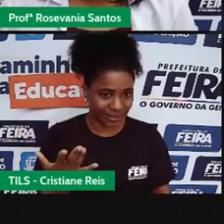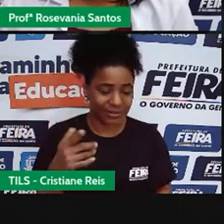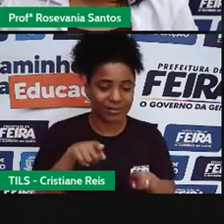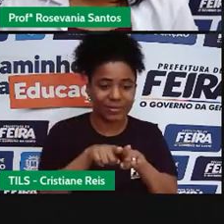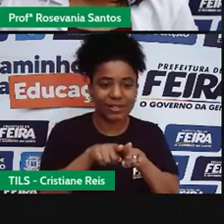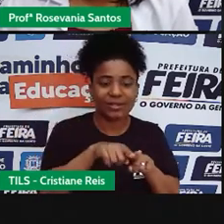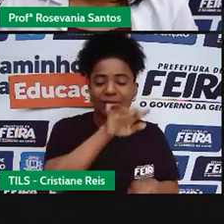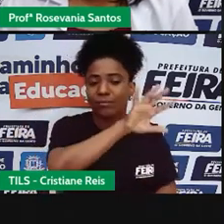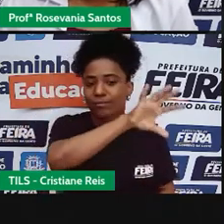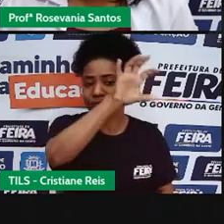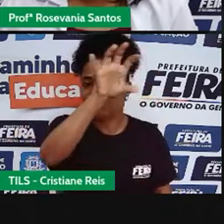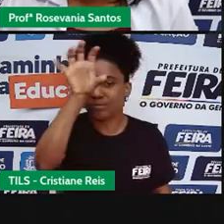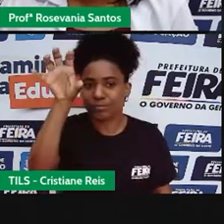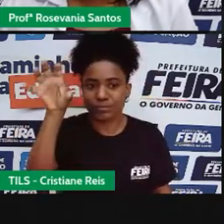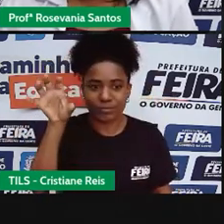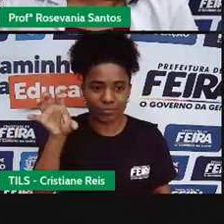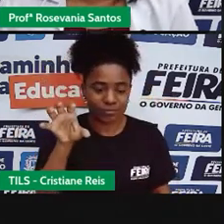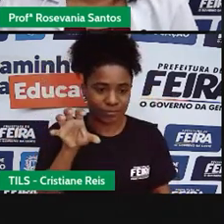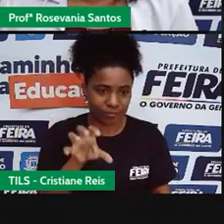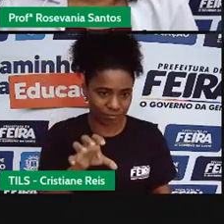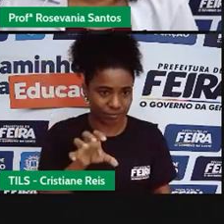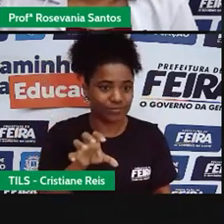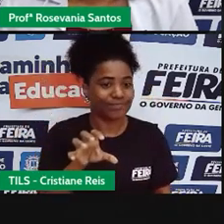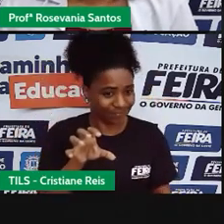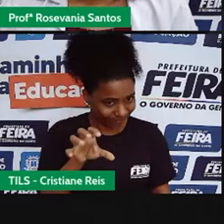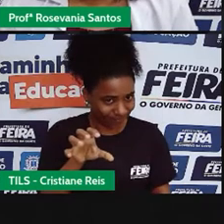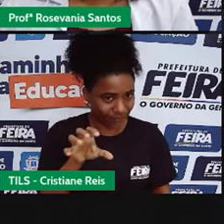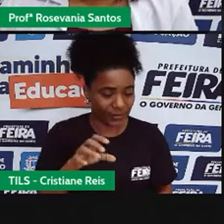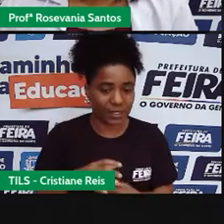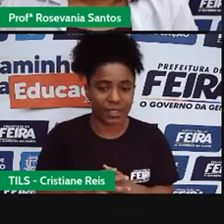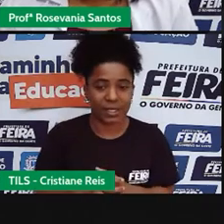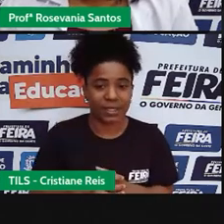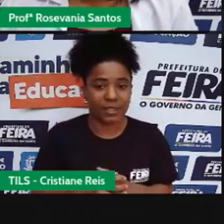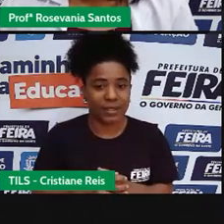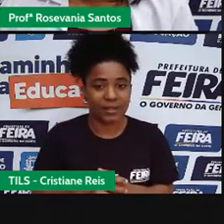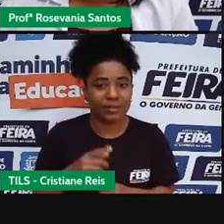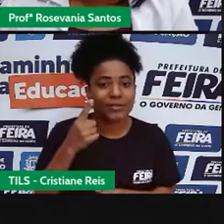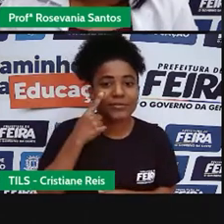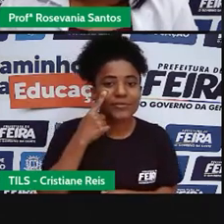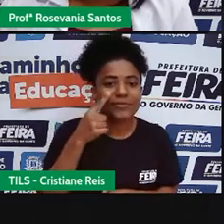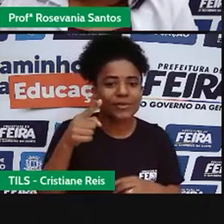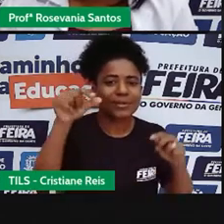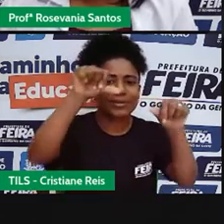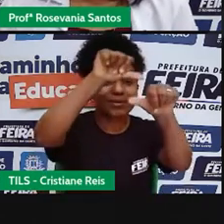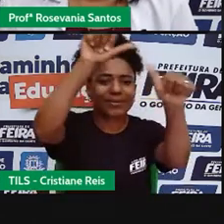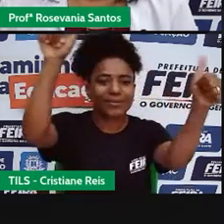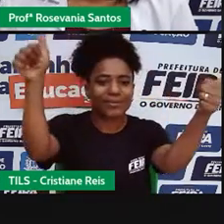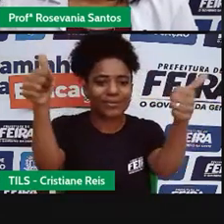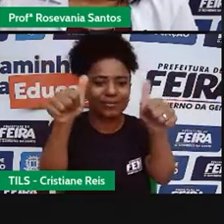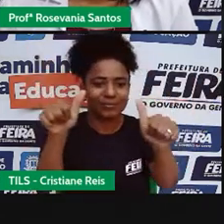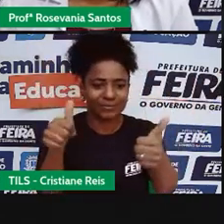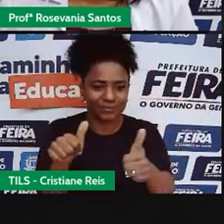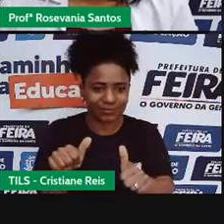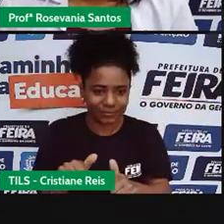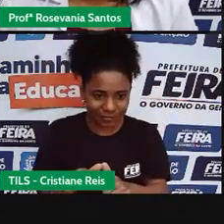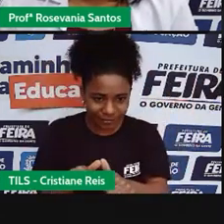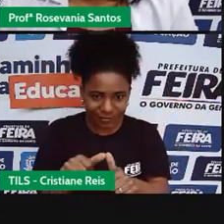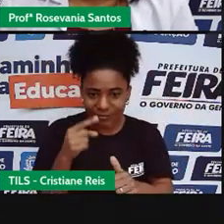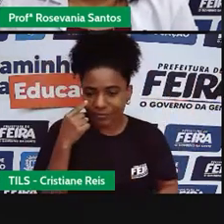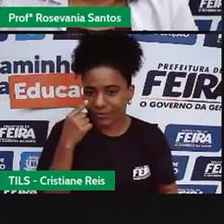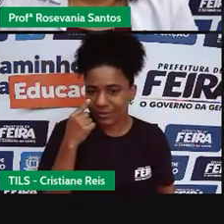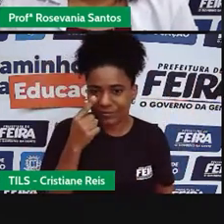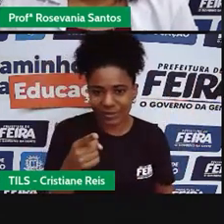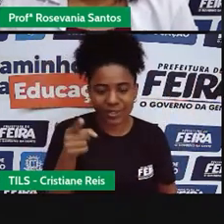regiões, é uma divisão política. Aqui, a gente, só pra gente entender o mapa, como é que eu vou entender esse mapa, olhando, né, o